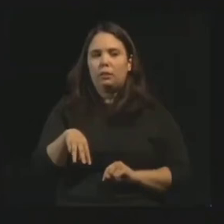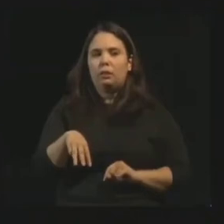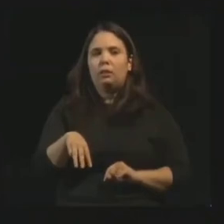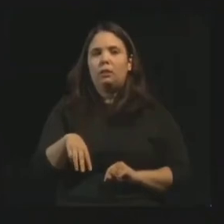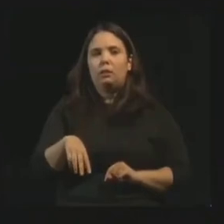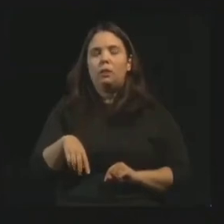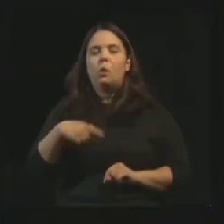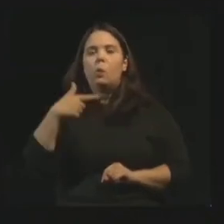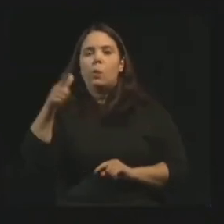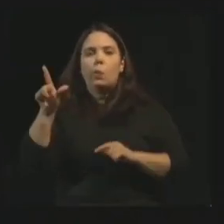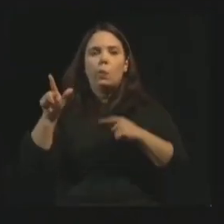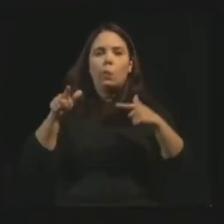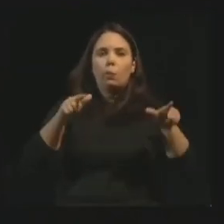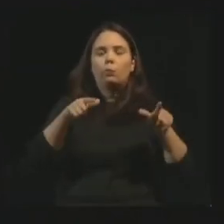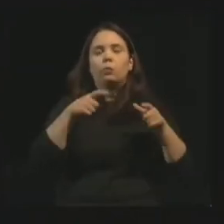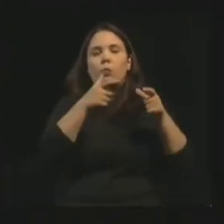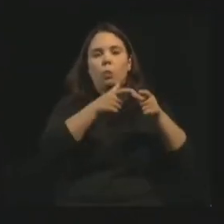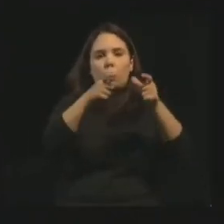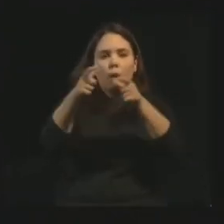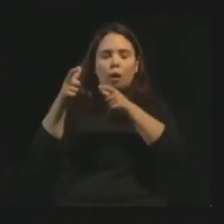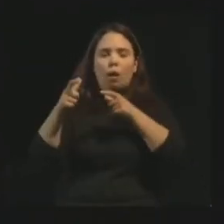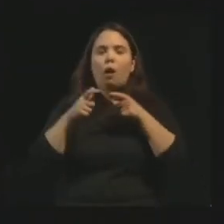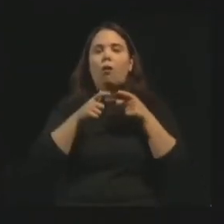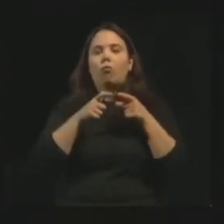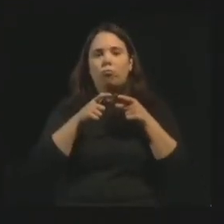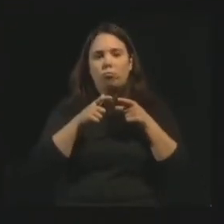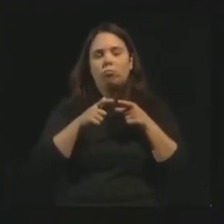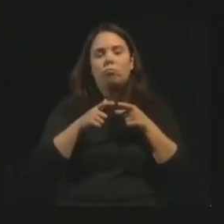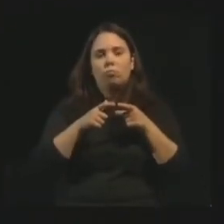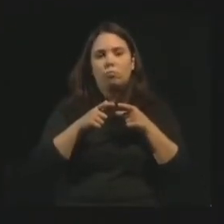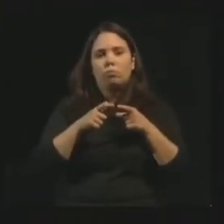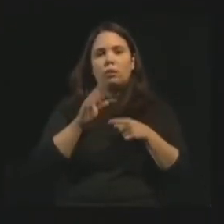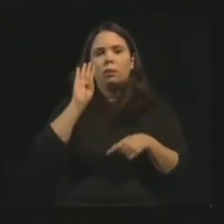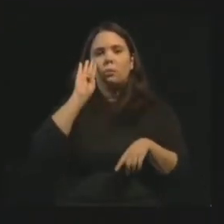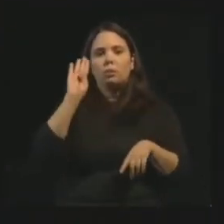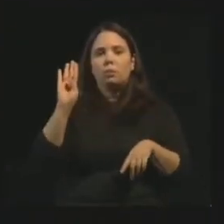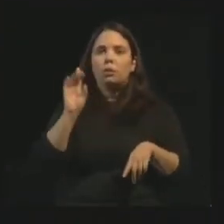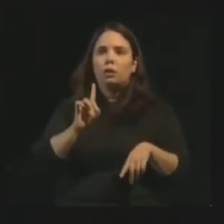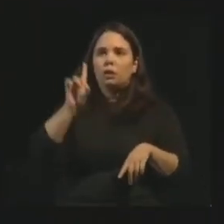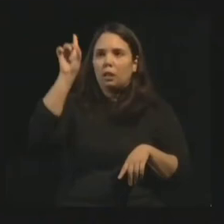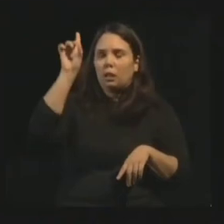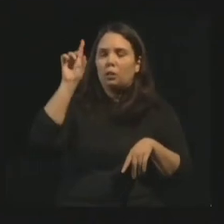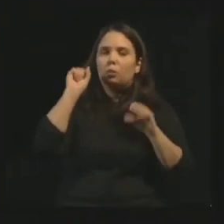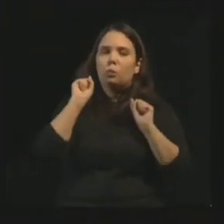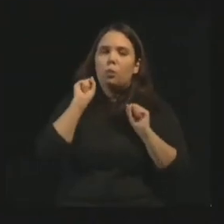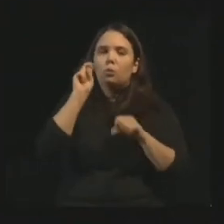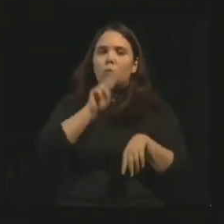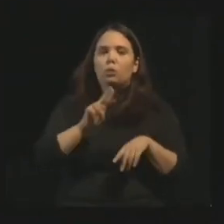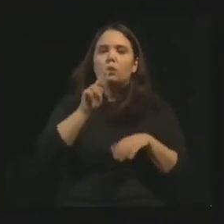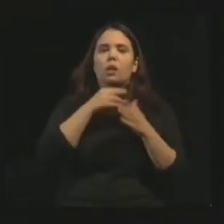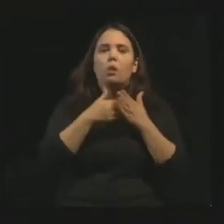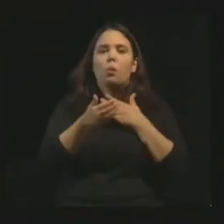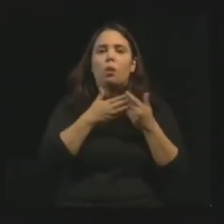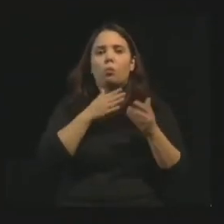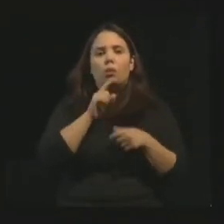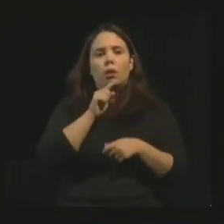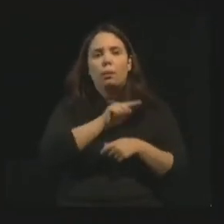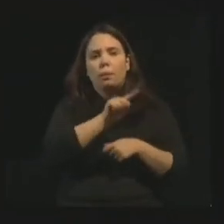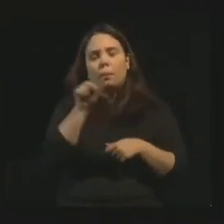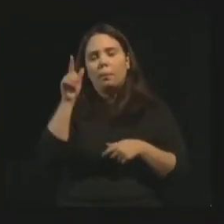paranormais em todos os lugares, em todas as regiões. E, excepcionalmente, Deus pode utilizar de todos nós